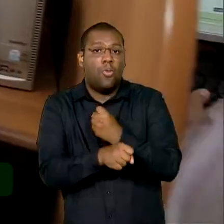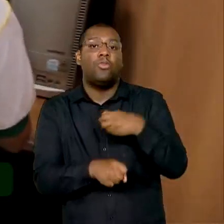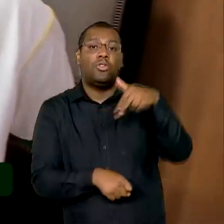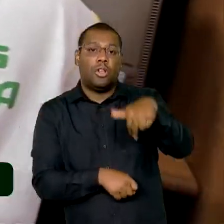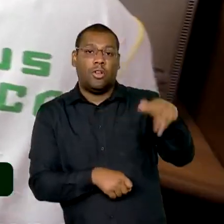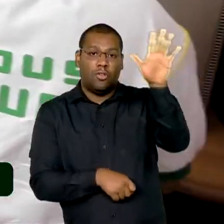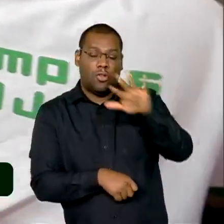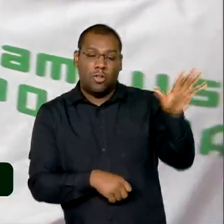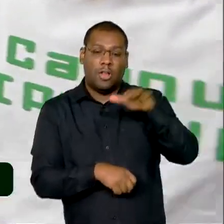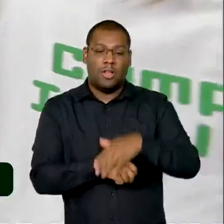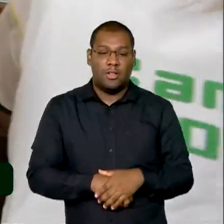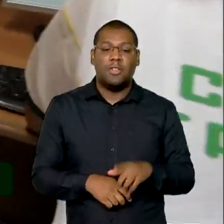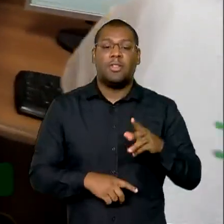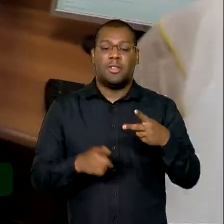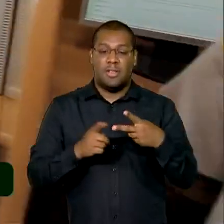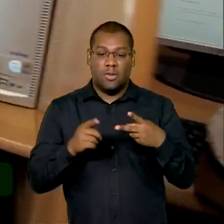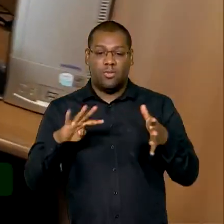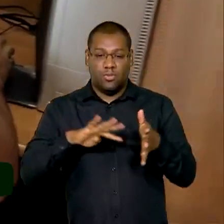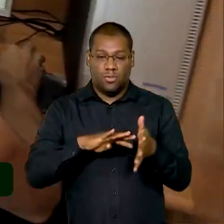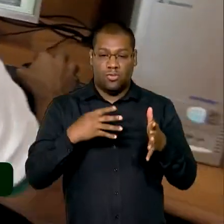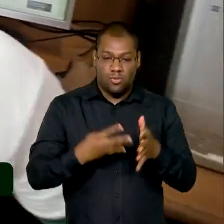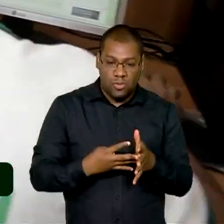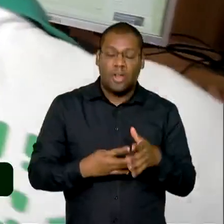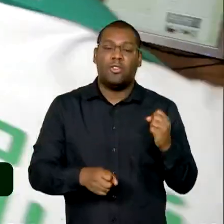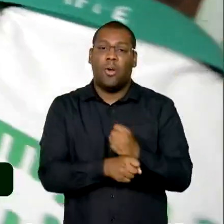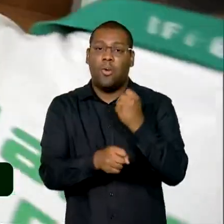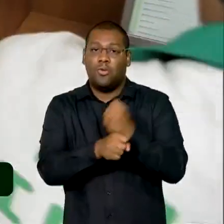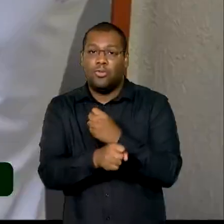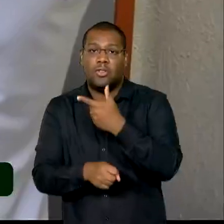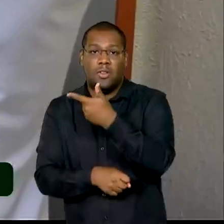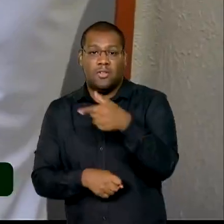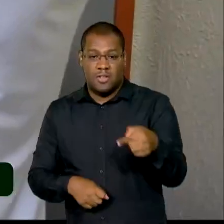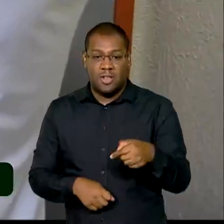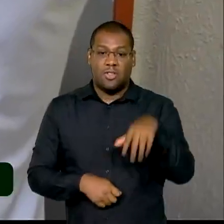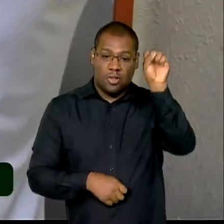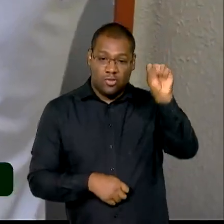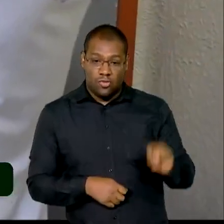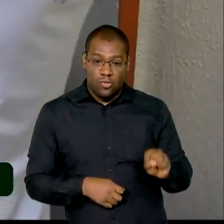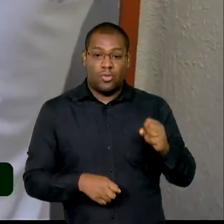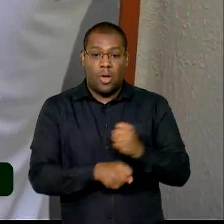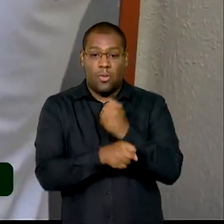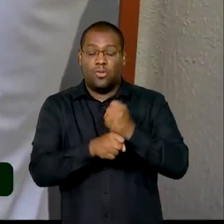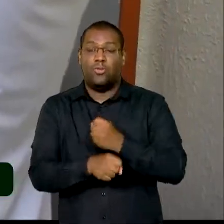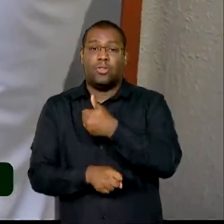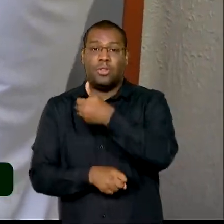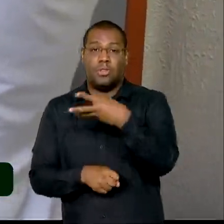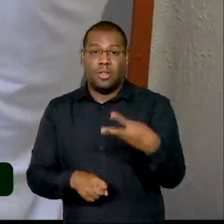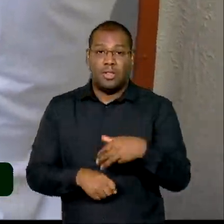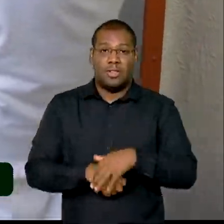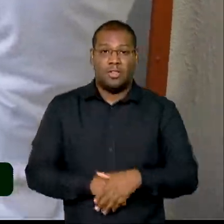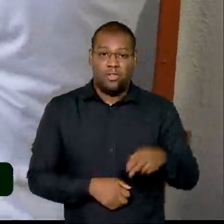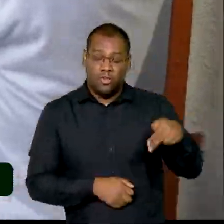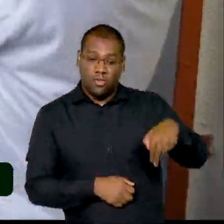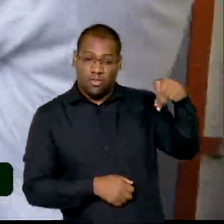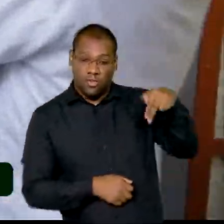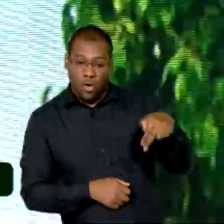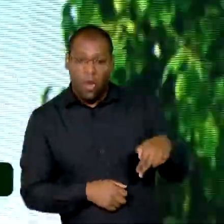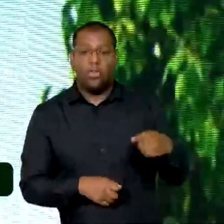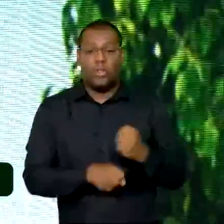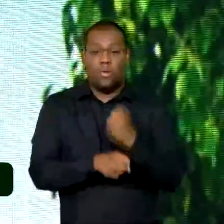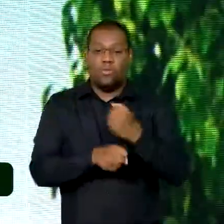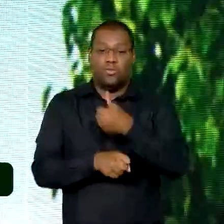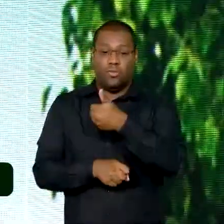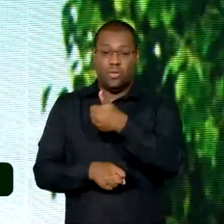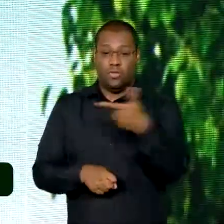O sudeste vem em seguida com 27, o sul com 13, a região norte com 12 e o centro-oeste com 10.